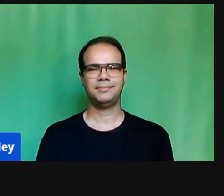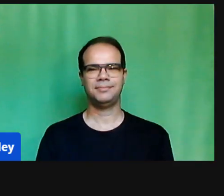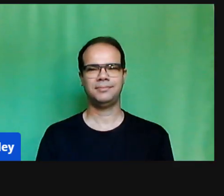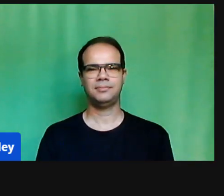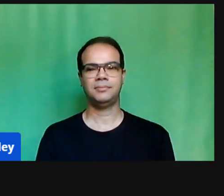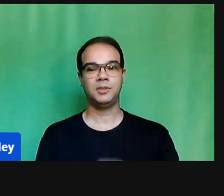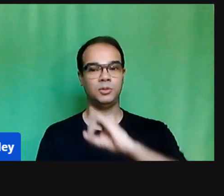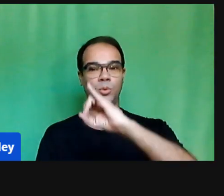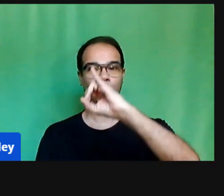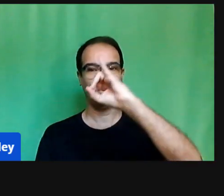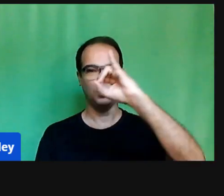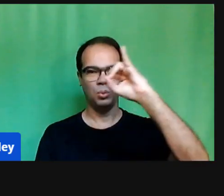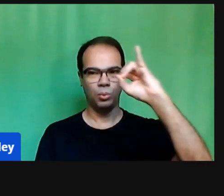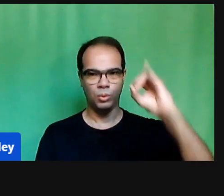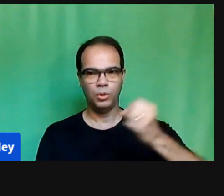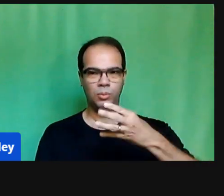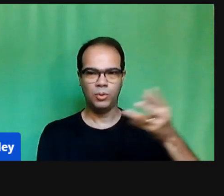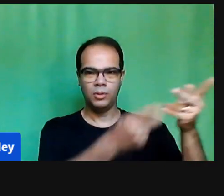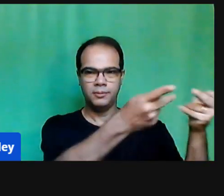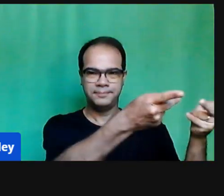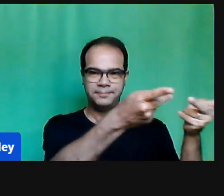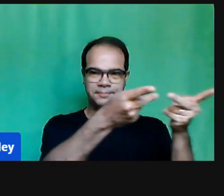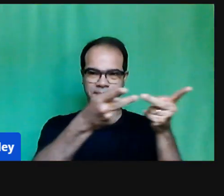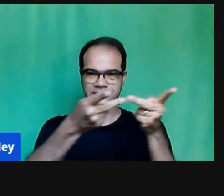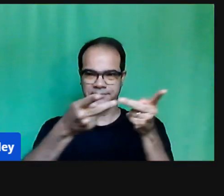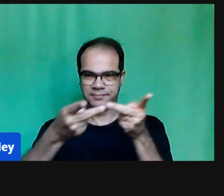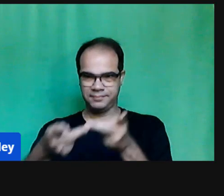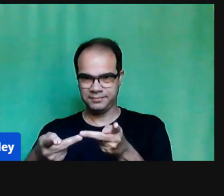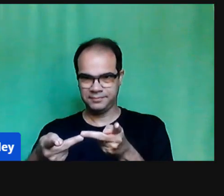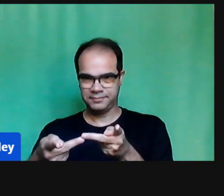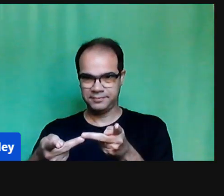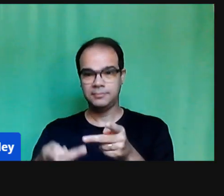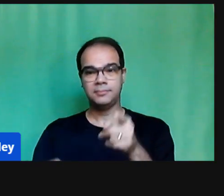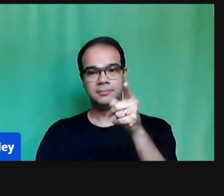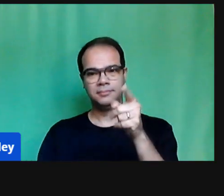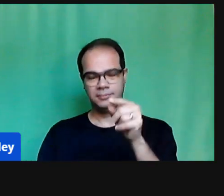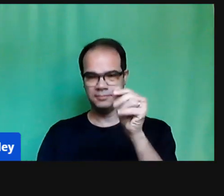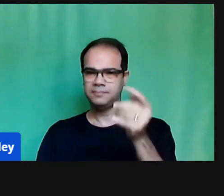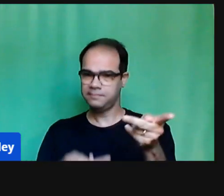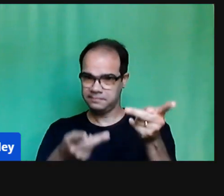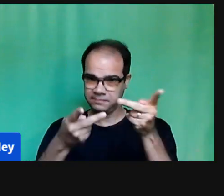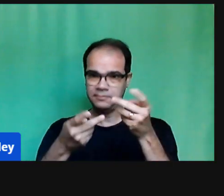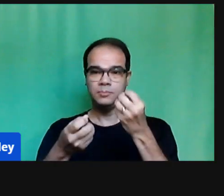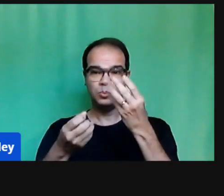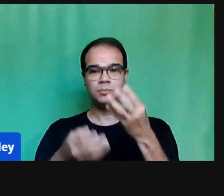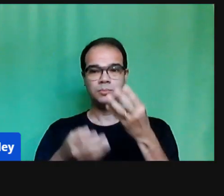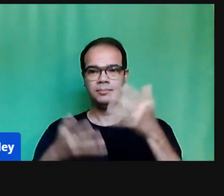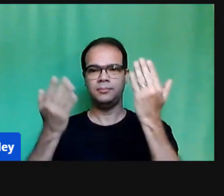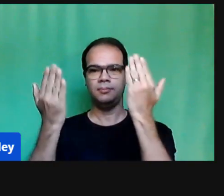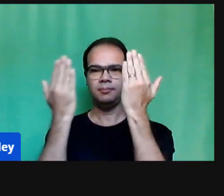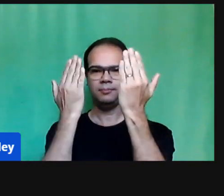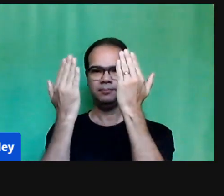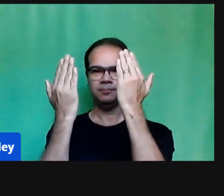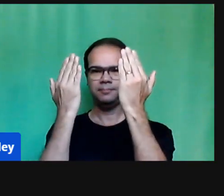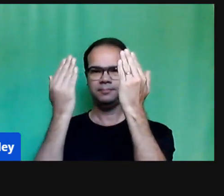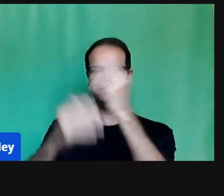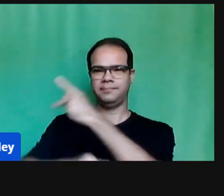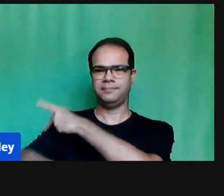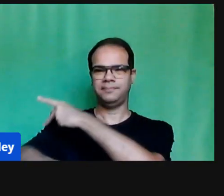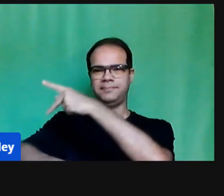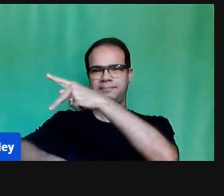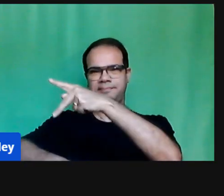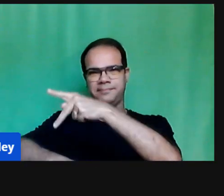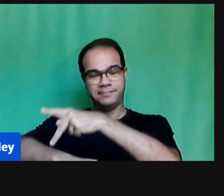Olá, sejam todos bem-vindos ao programa de formação Reflexões Pedagógicas da Secretaria